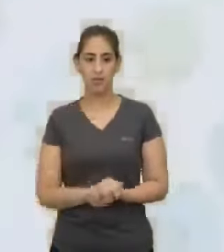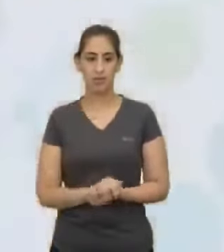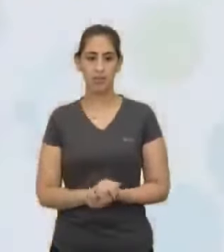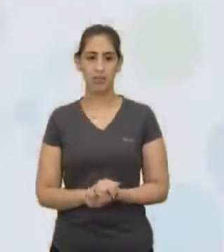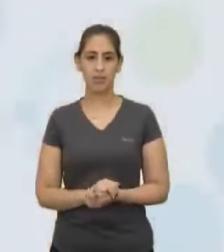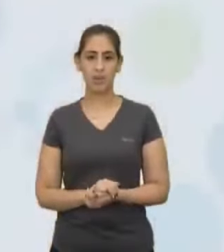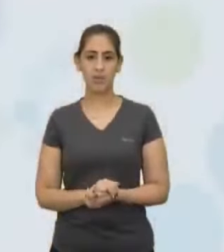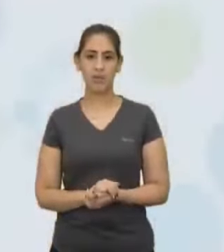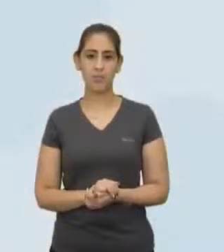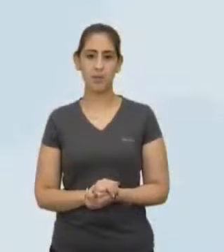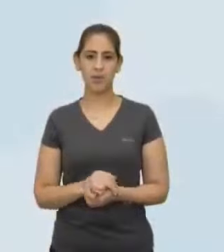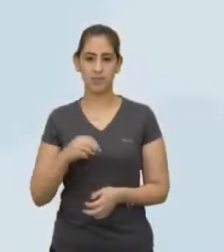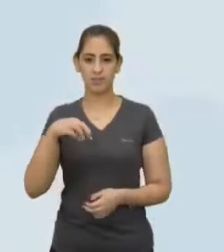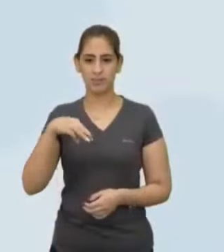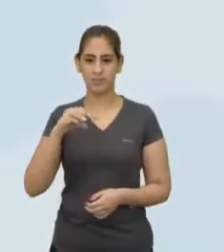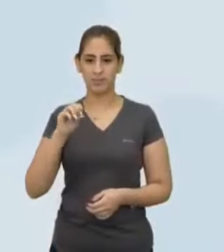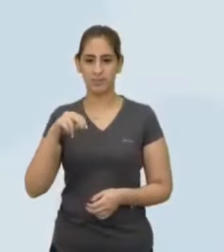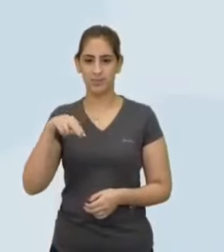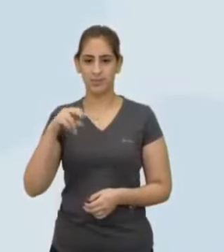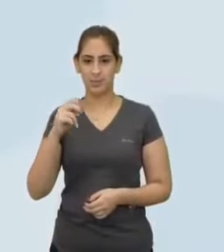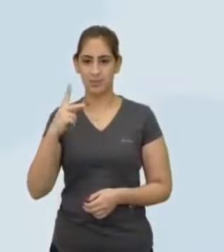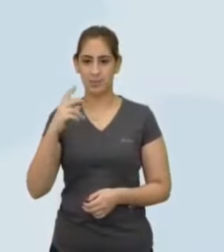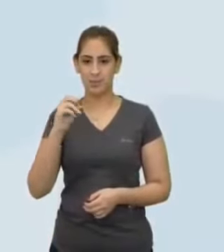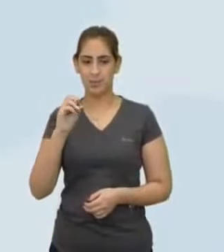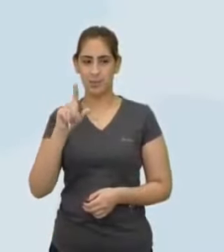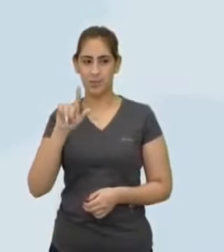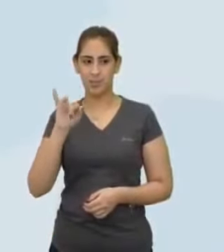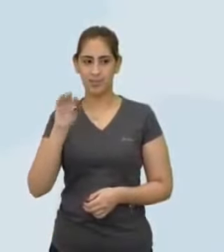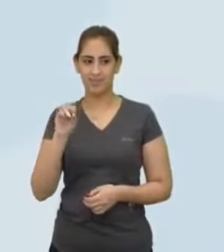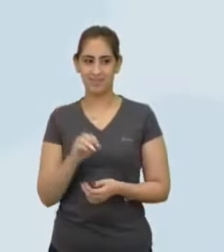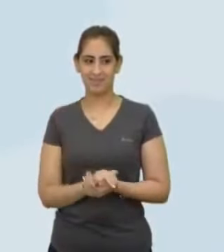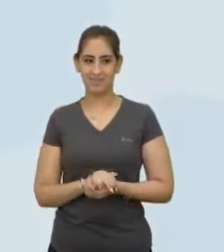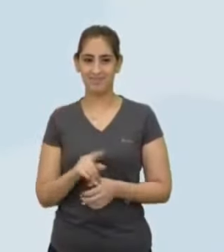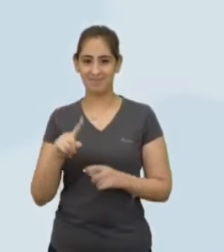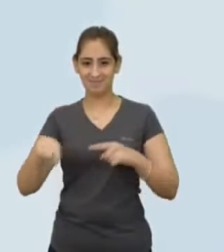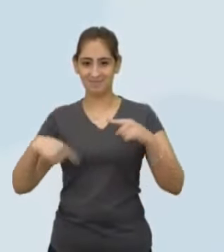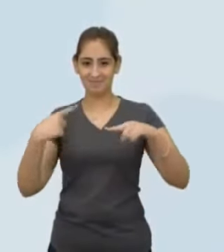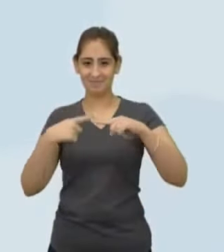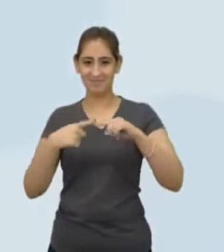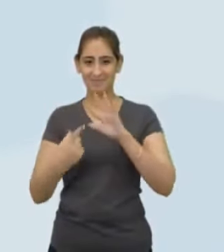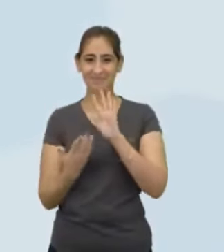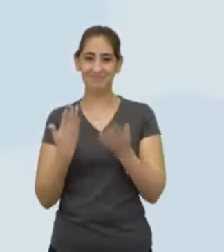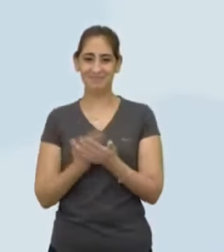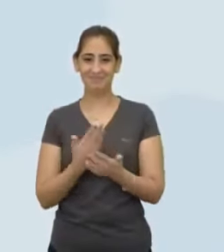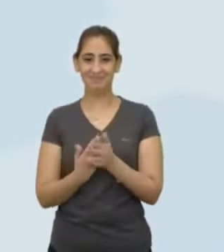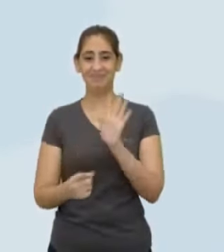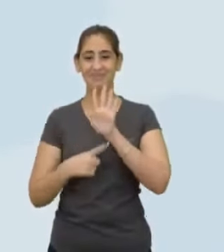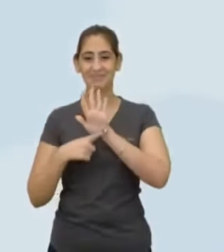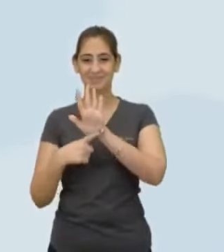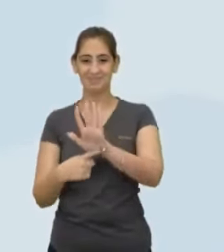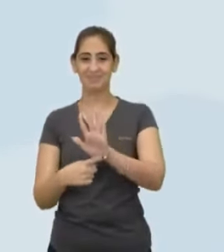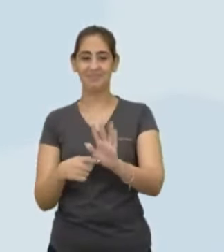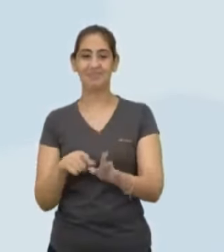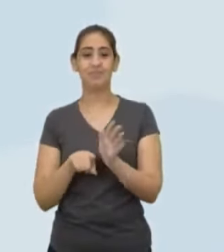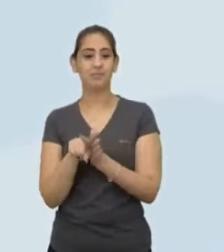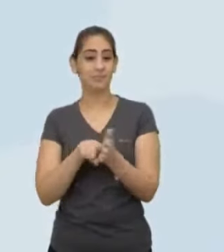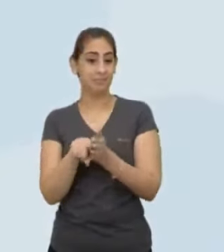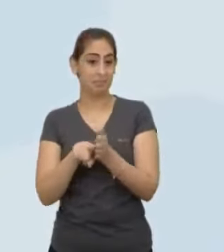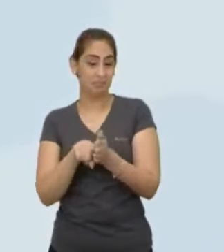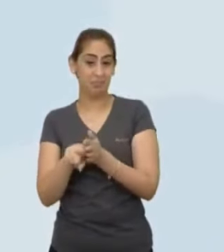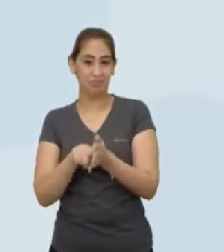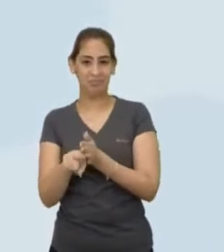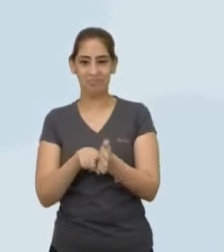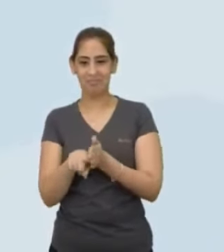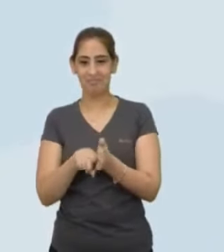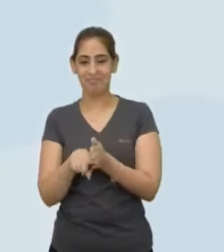a gente tá vendo aqui Deixa eu falar pra vocês o objetivo da aula Apresentar uma exposição analítica das relações